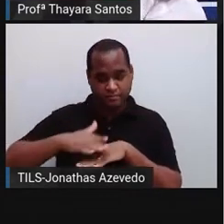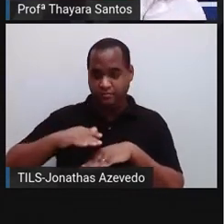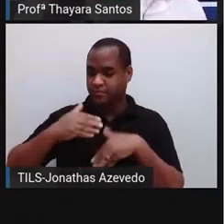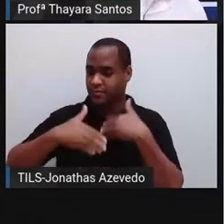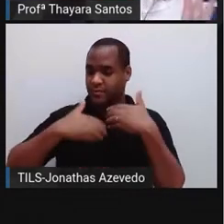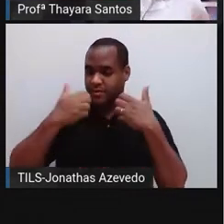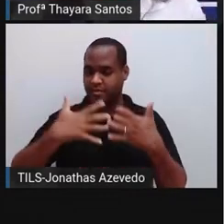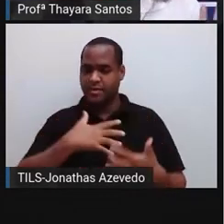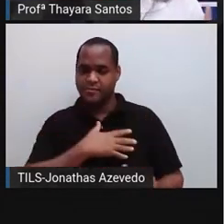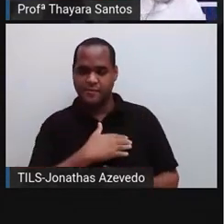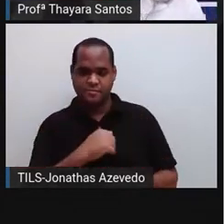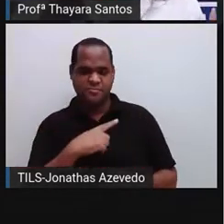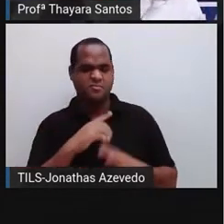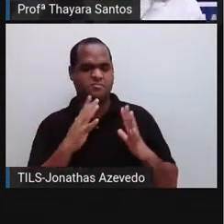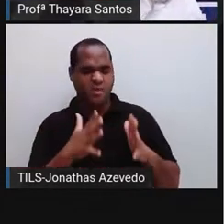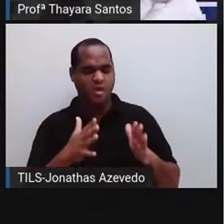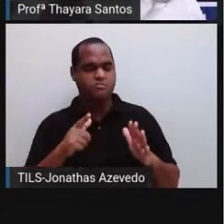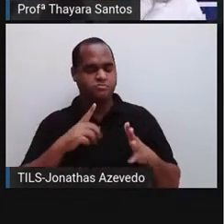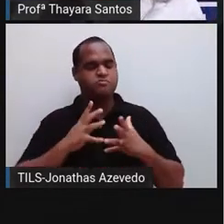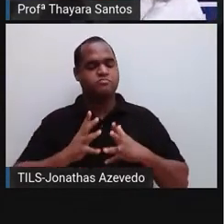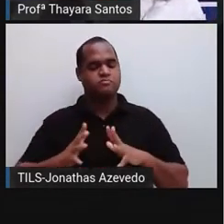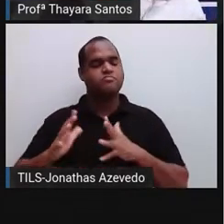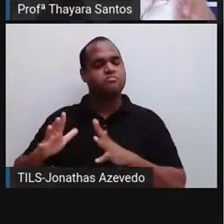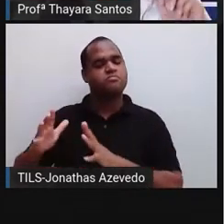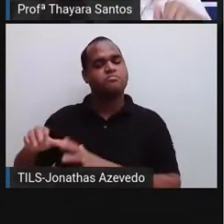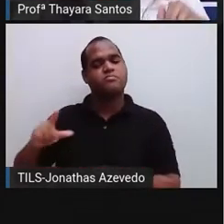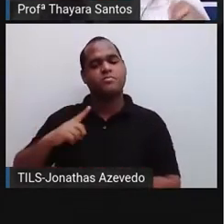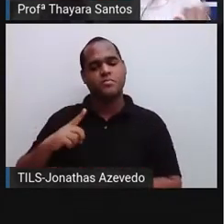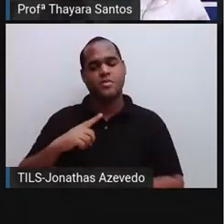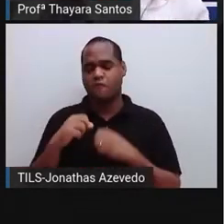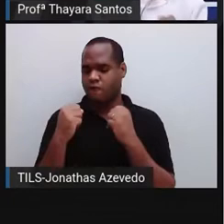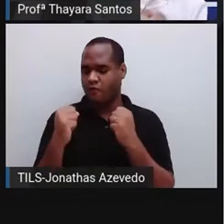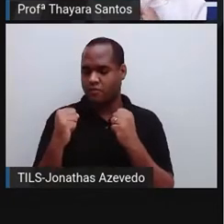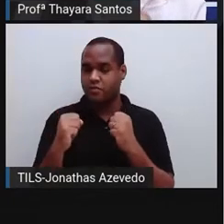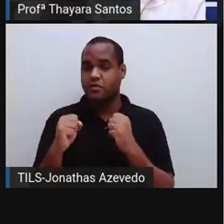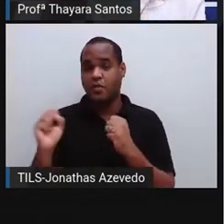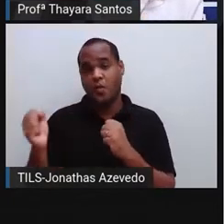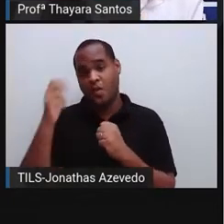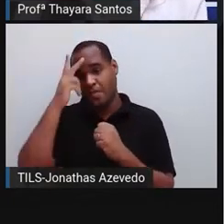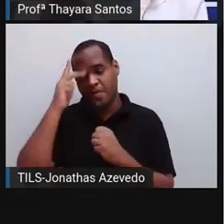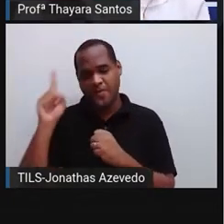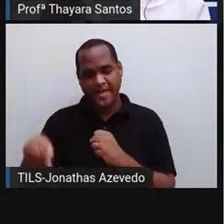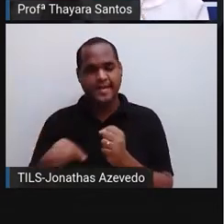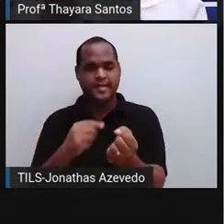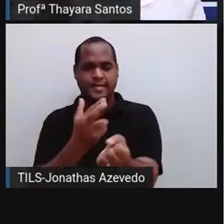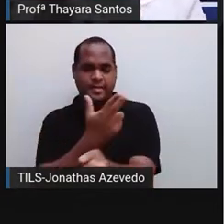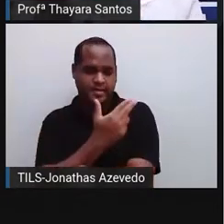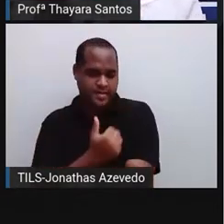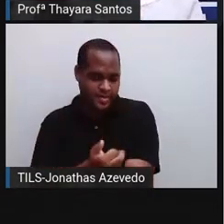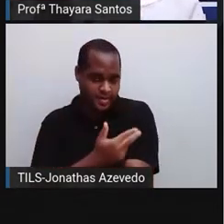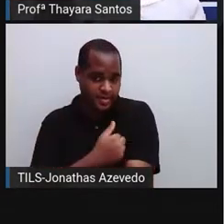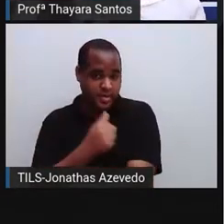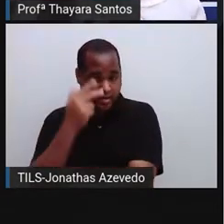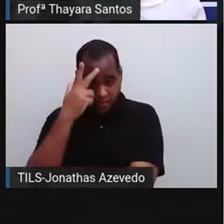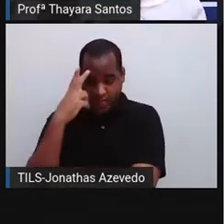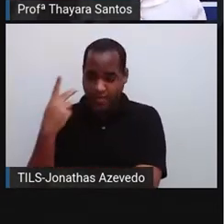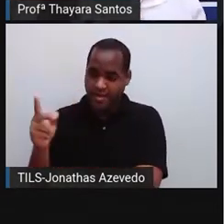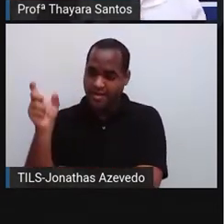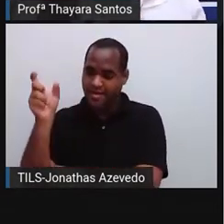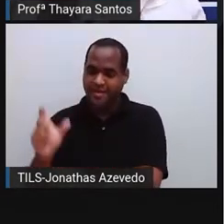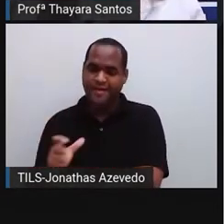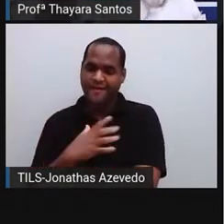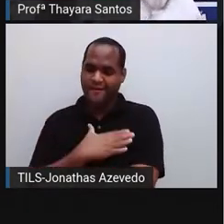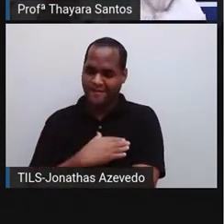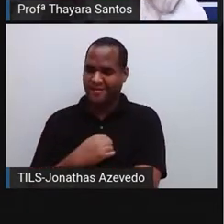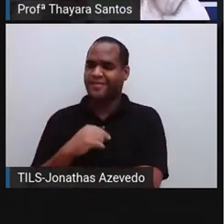ela tiver filhos, os filhos já vão nascer todos musculosos. Ou então, uma pessoa que faz uma tatuagem, quando ela tiver filhos, os